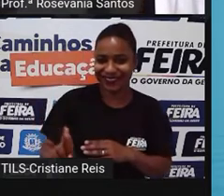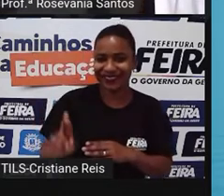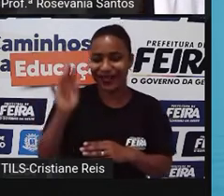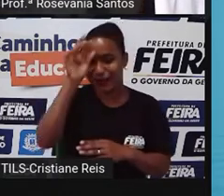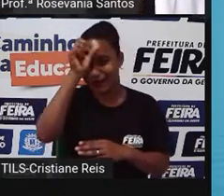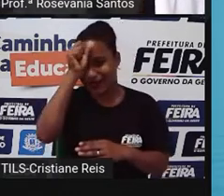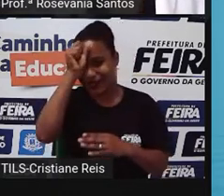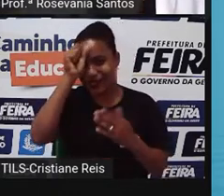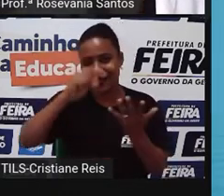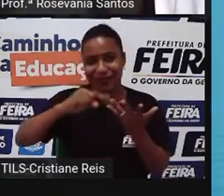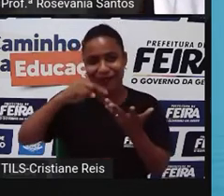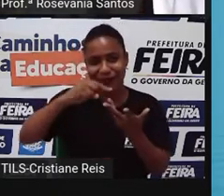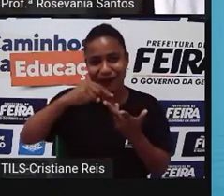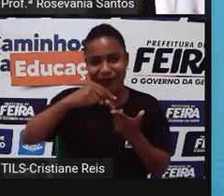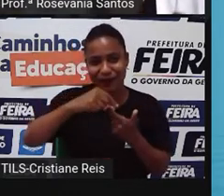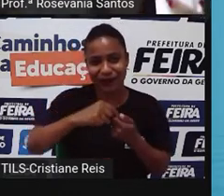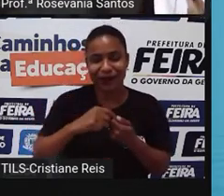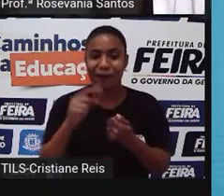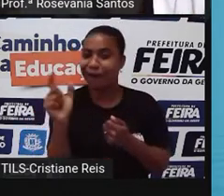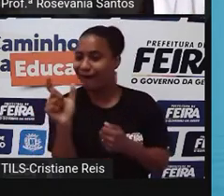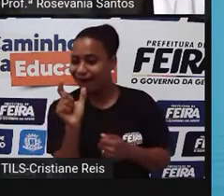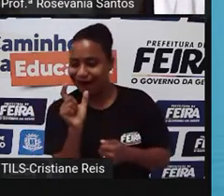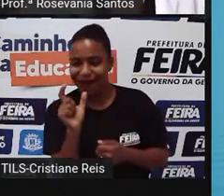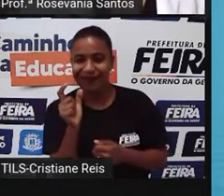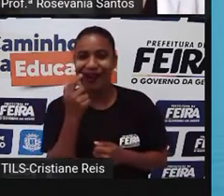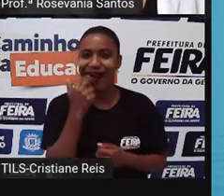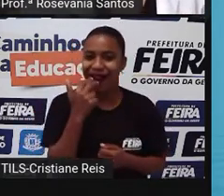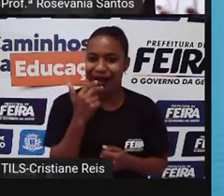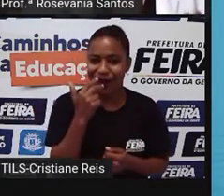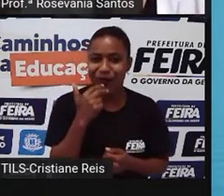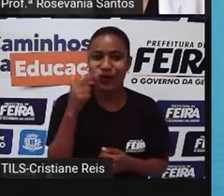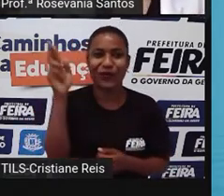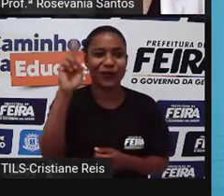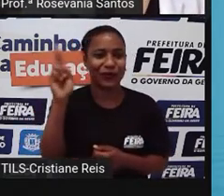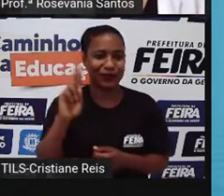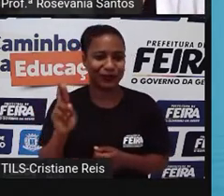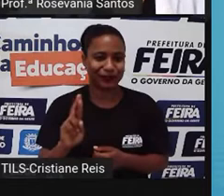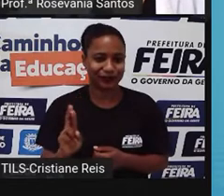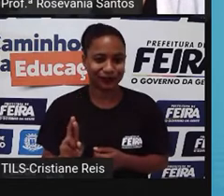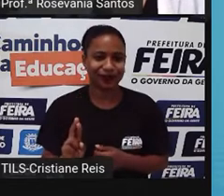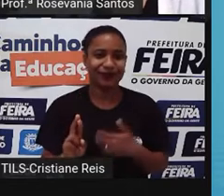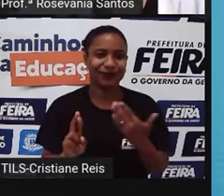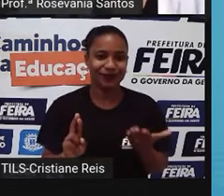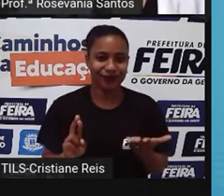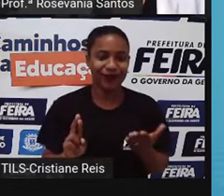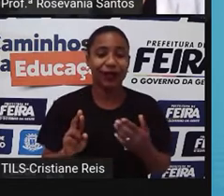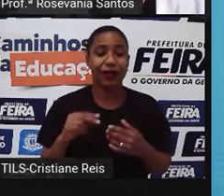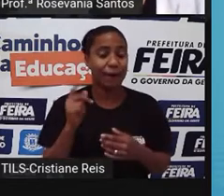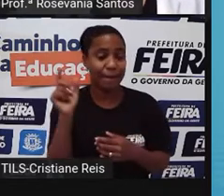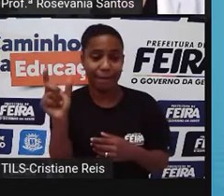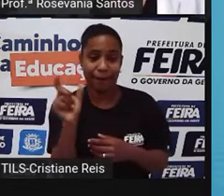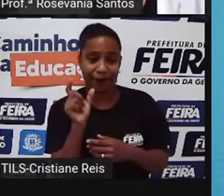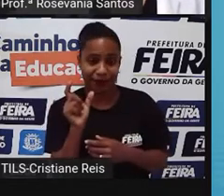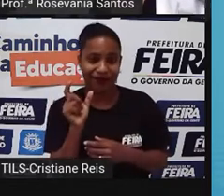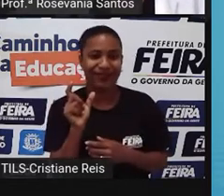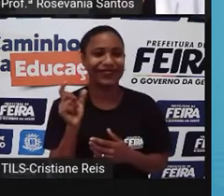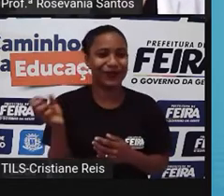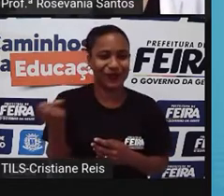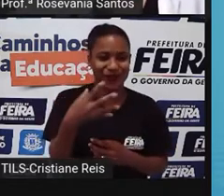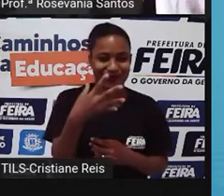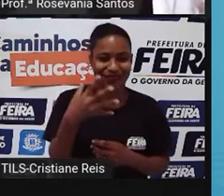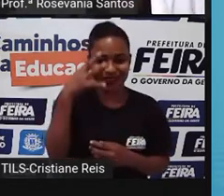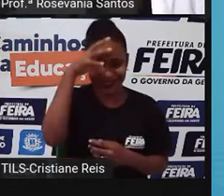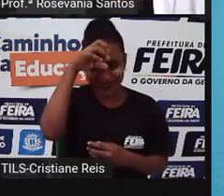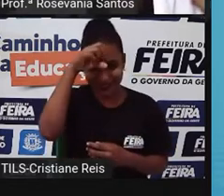porque tem muitos termos russos que não são, assim, que não fazem, né? Muito parte do nosso dia a dia. Então, bora dar aí,